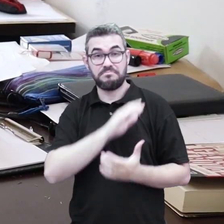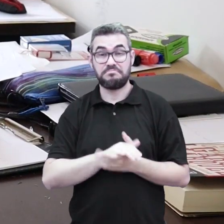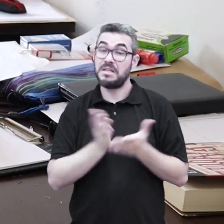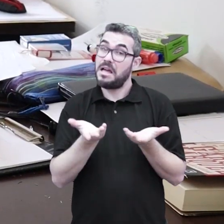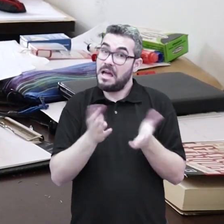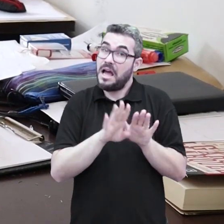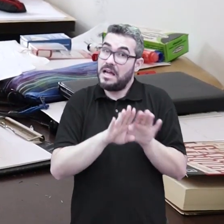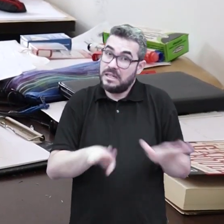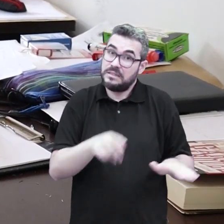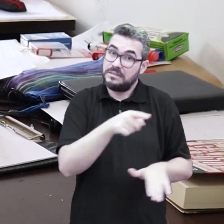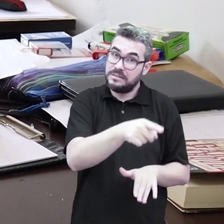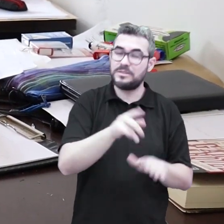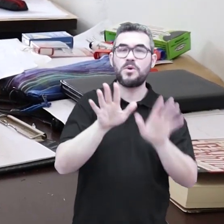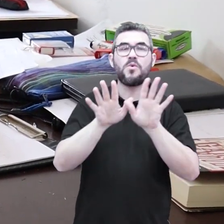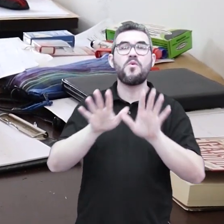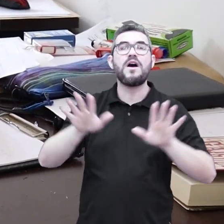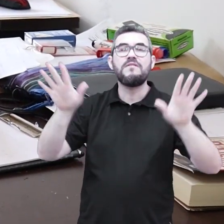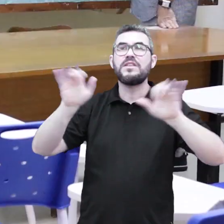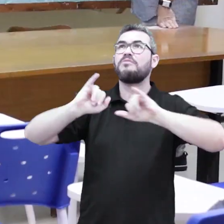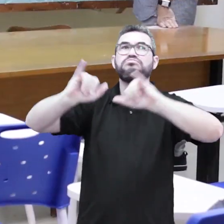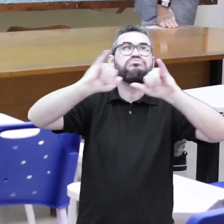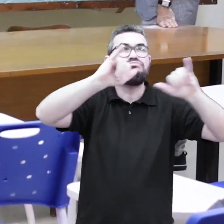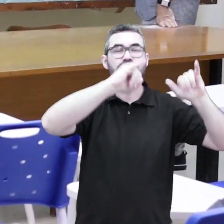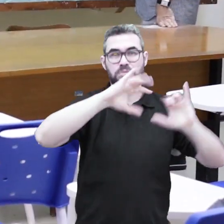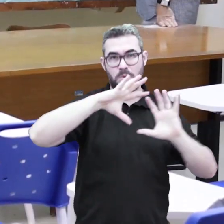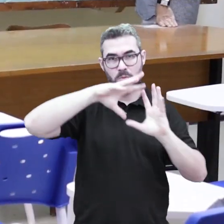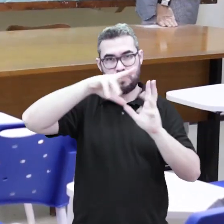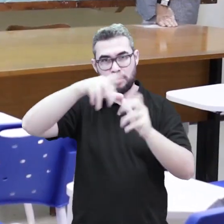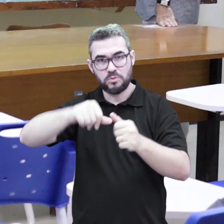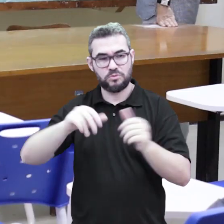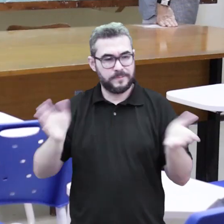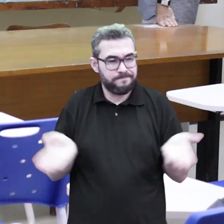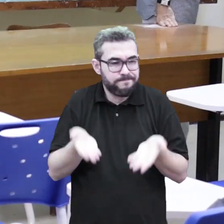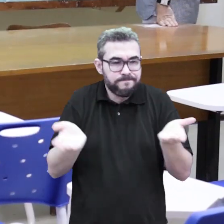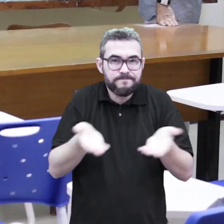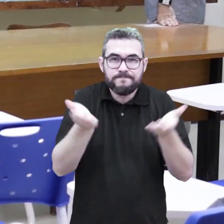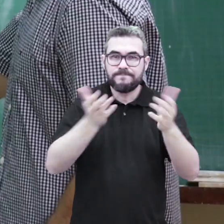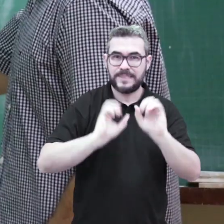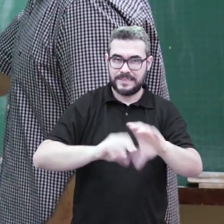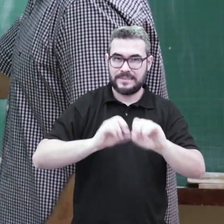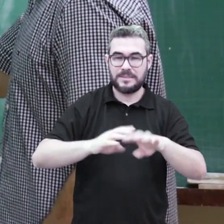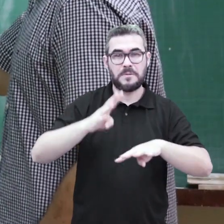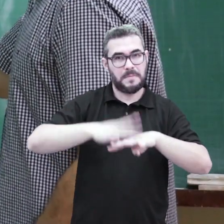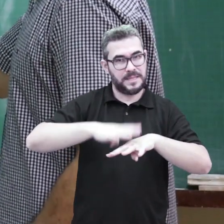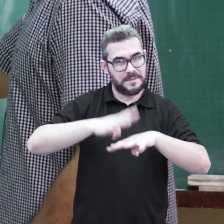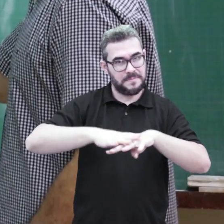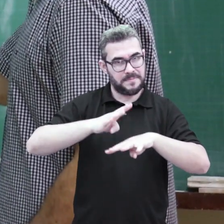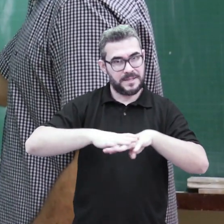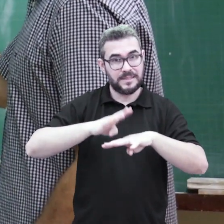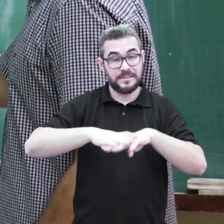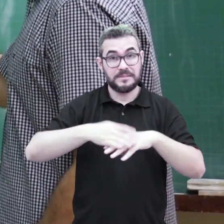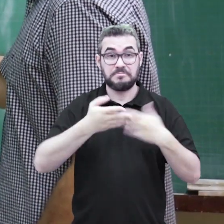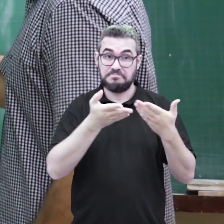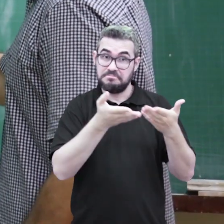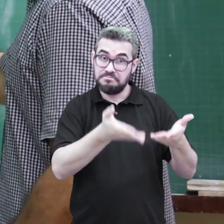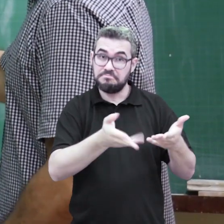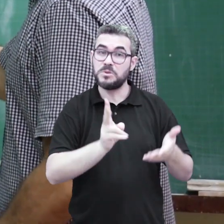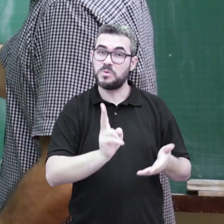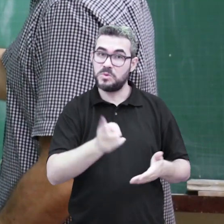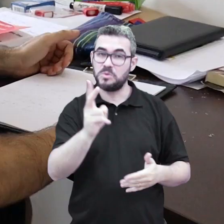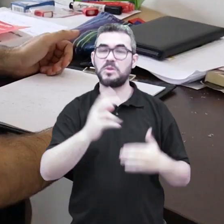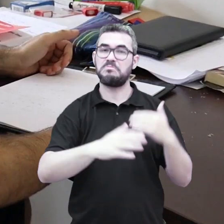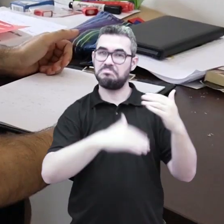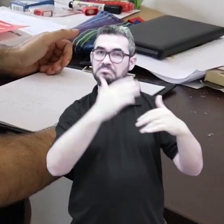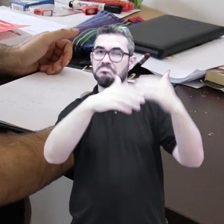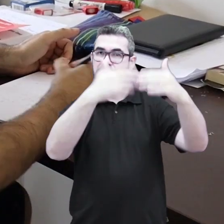É assim, produzindo conhecimento, levando o nome da UFC pelo mundo e promovendo o estudo da matemática em todos os níveis de ensino,